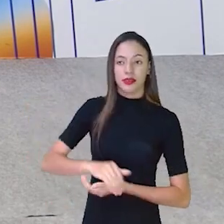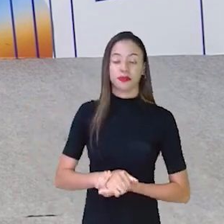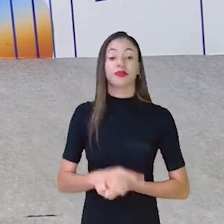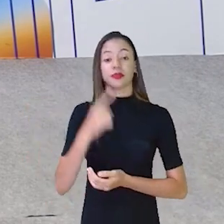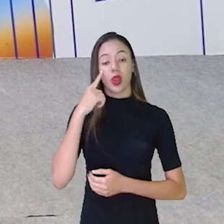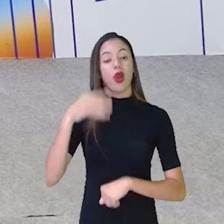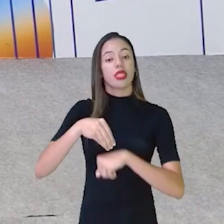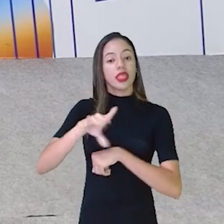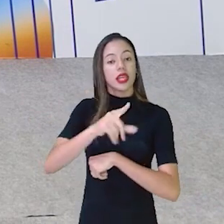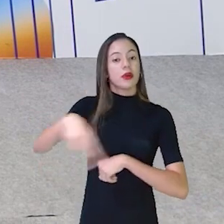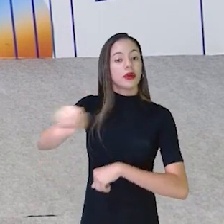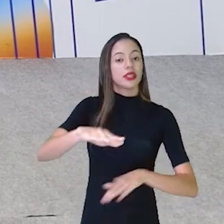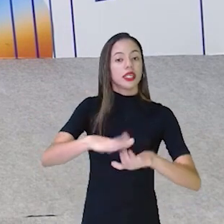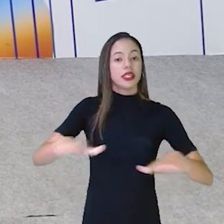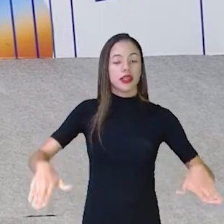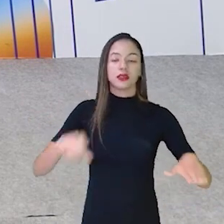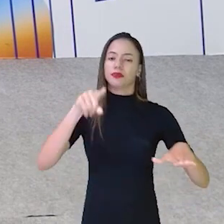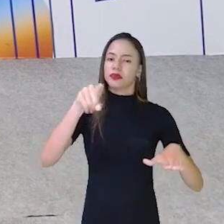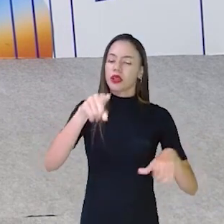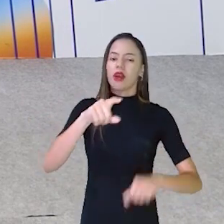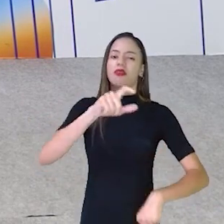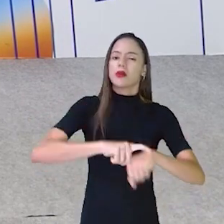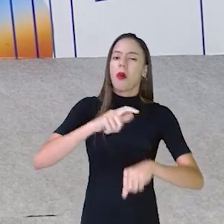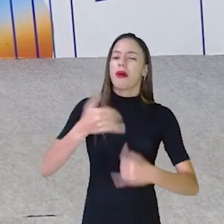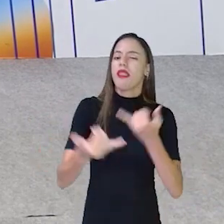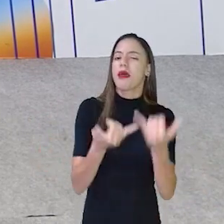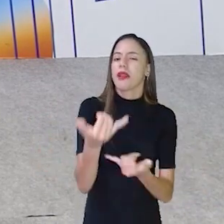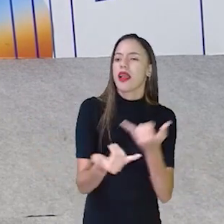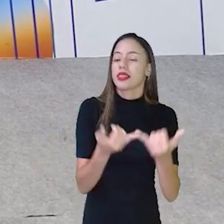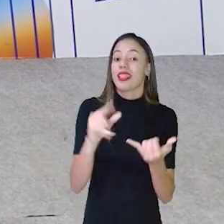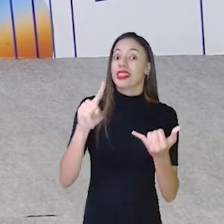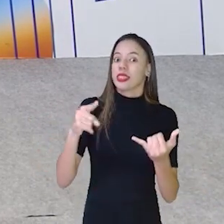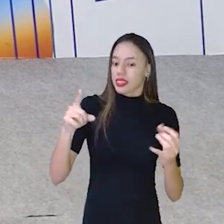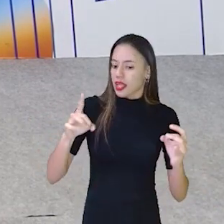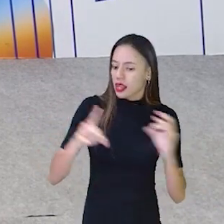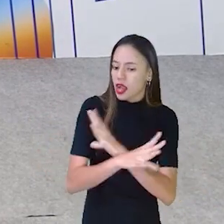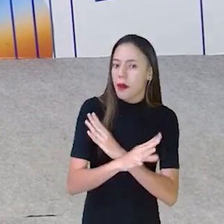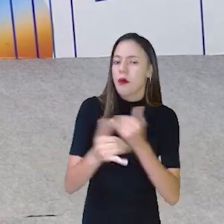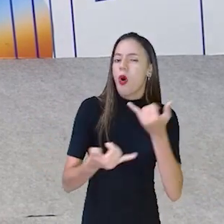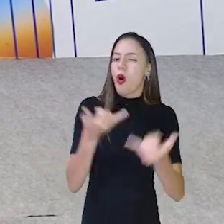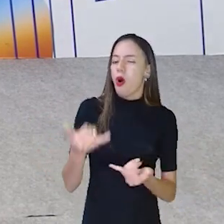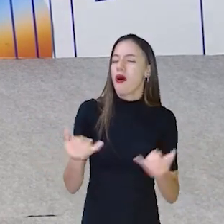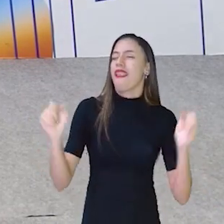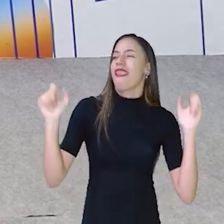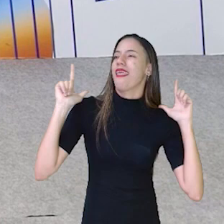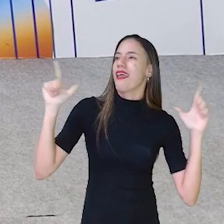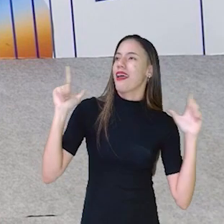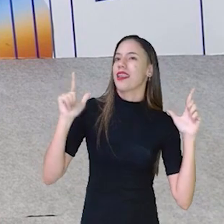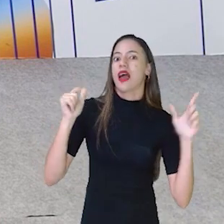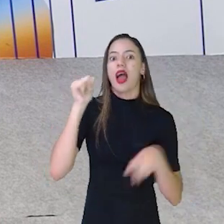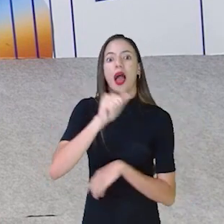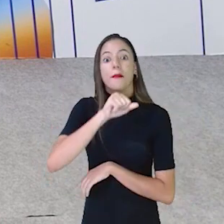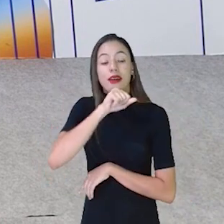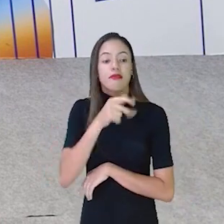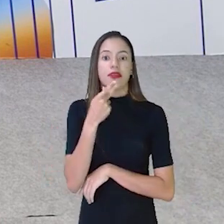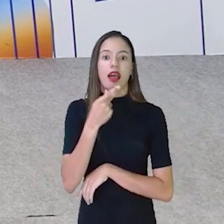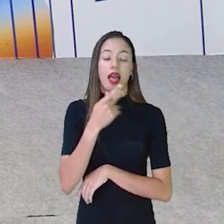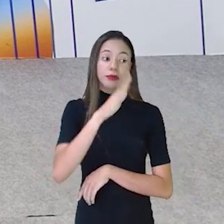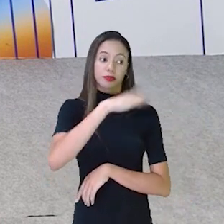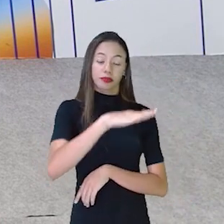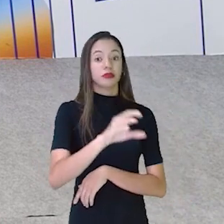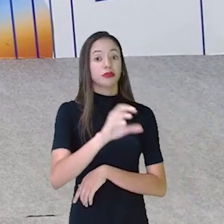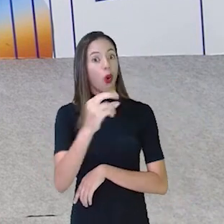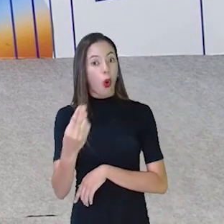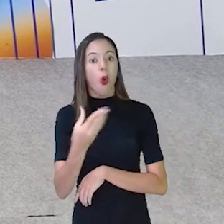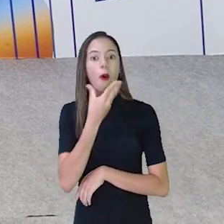uma dica pras crianças. Crianças, quando vocês forem brincar, depois que brincou, se divertiu, que a mãe, mãe, dizia, ou o papai,